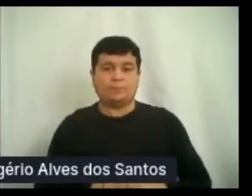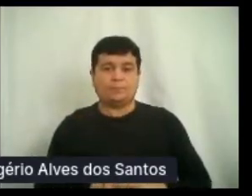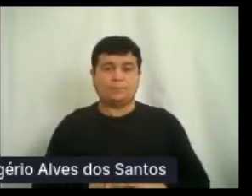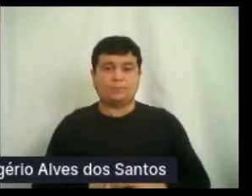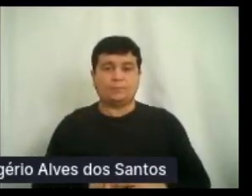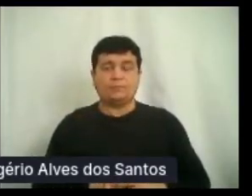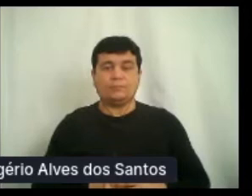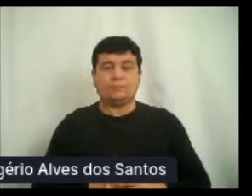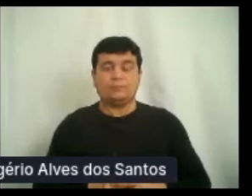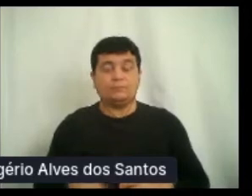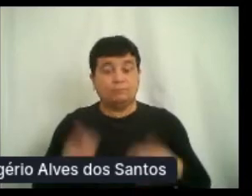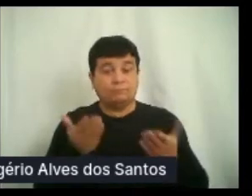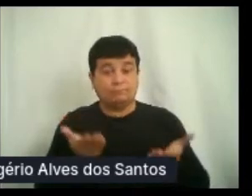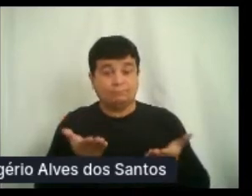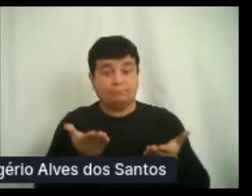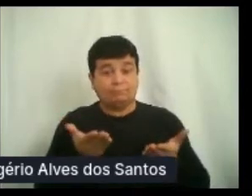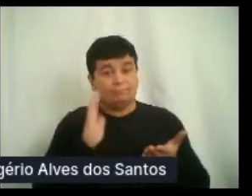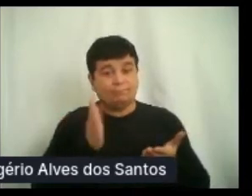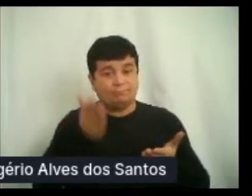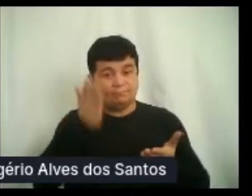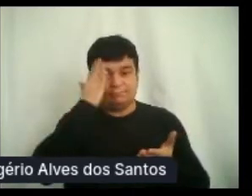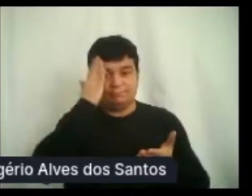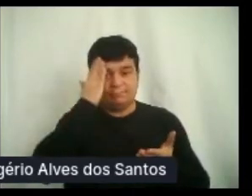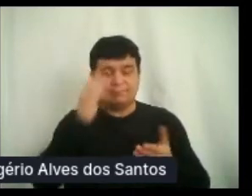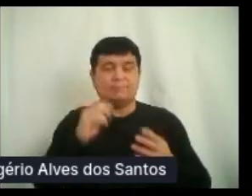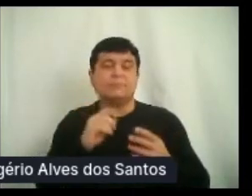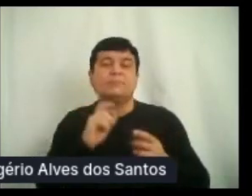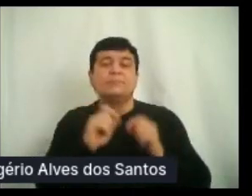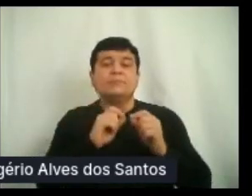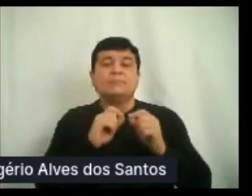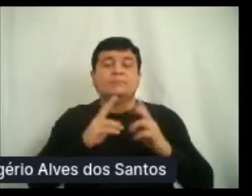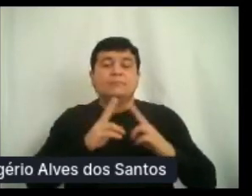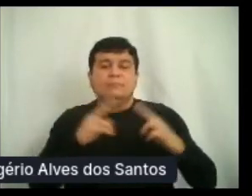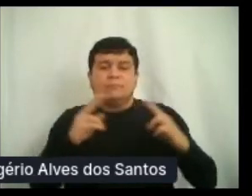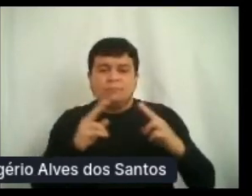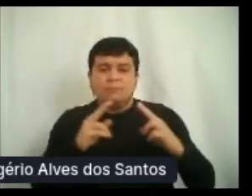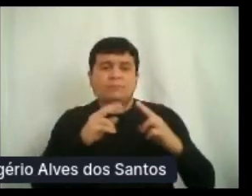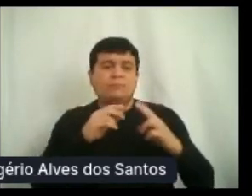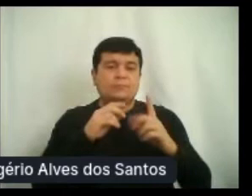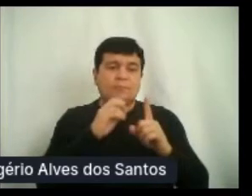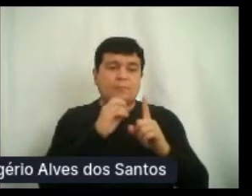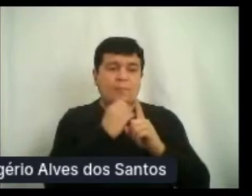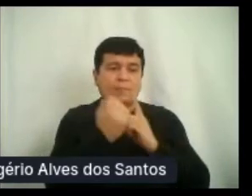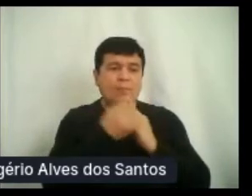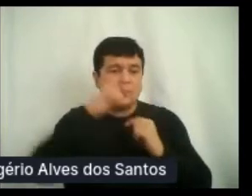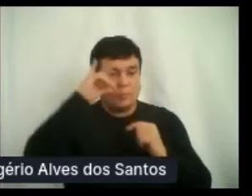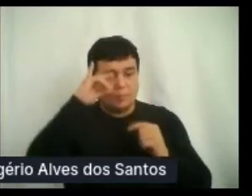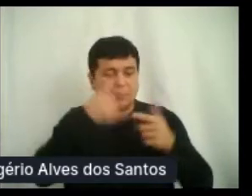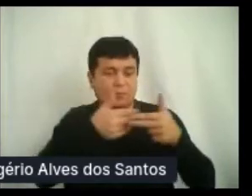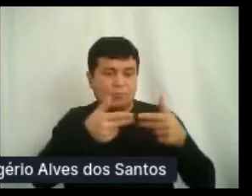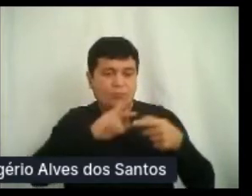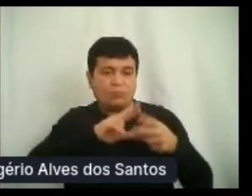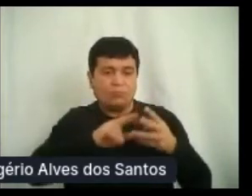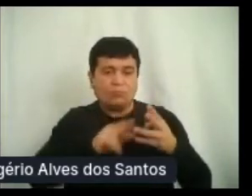Como vocês já devem ter visto nas nossas redes sociais, teremos sorteio de alguns brindes que escolhemos com muito